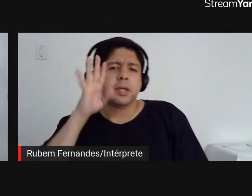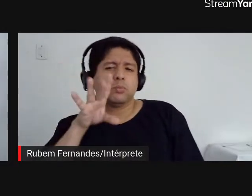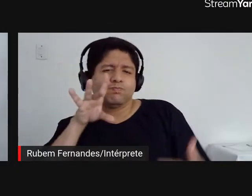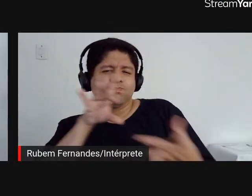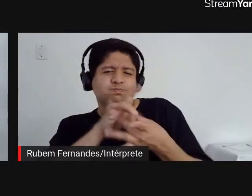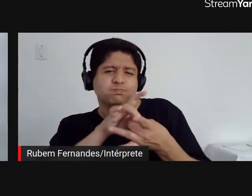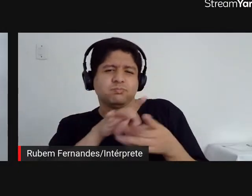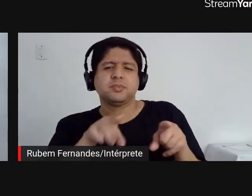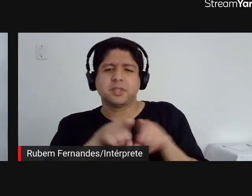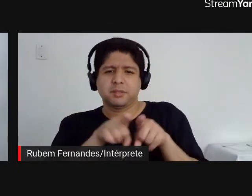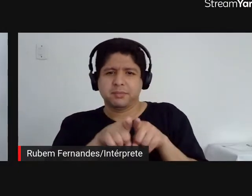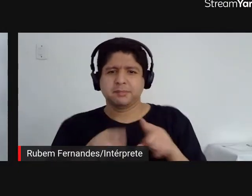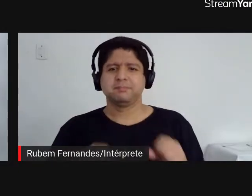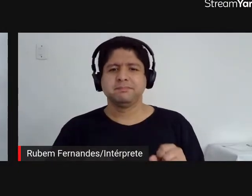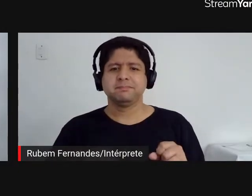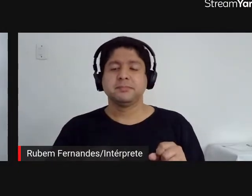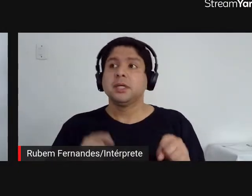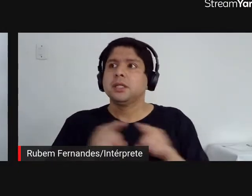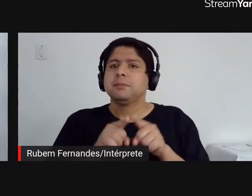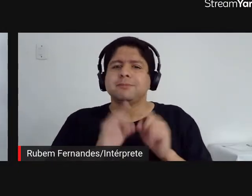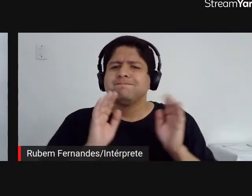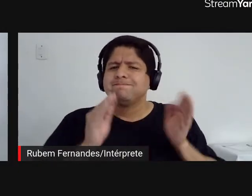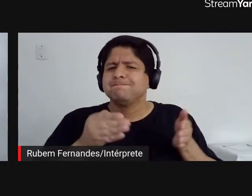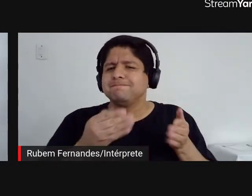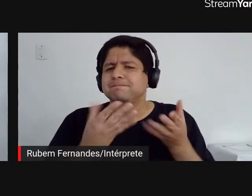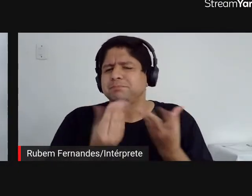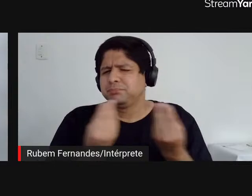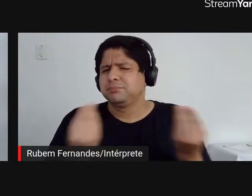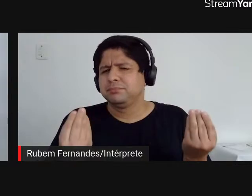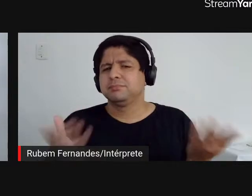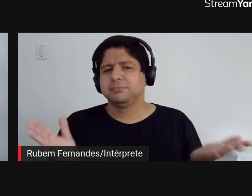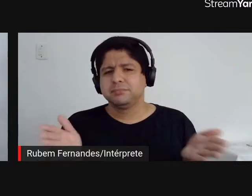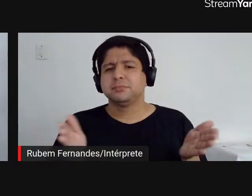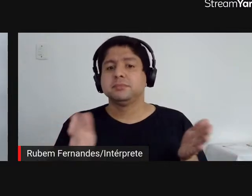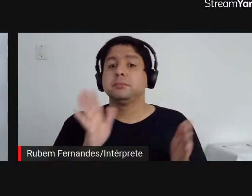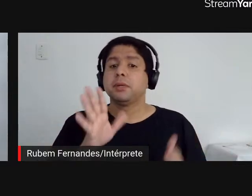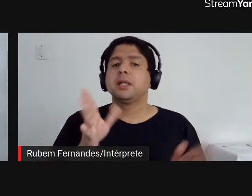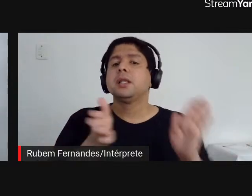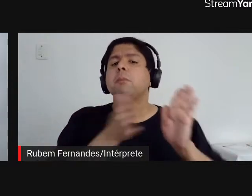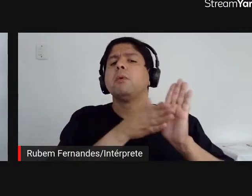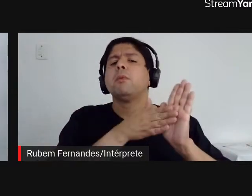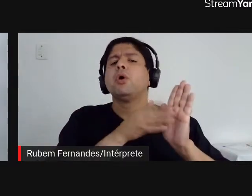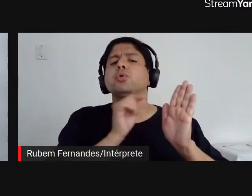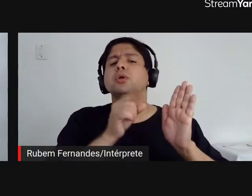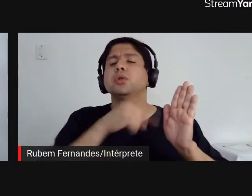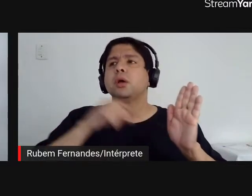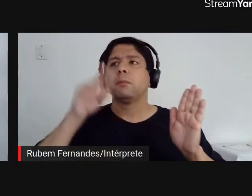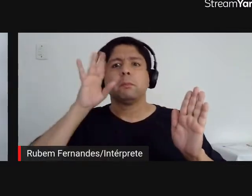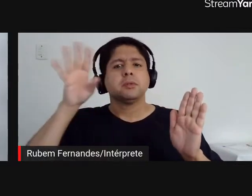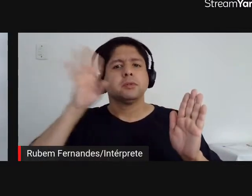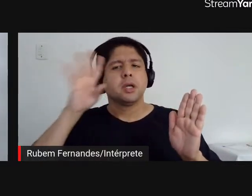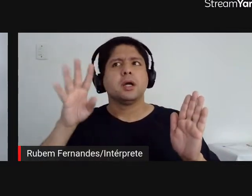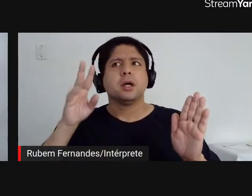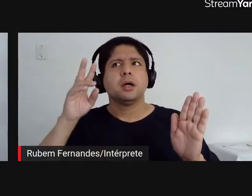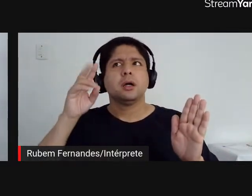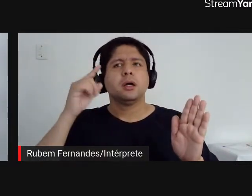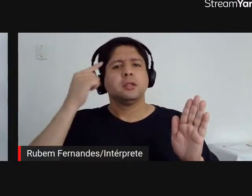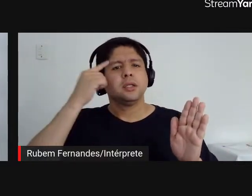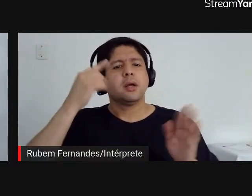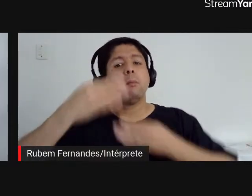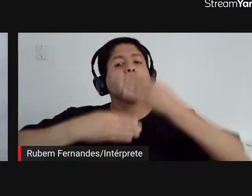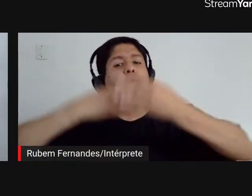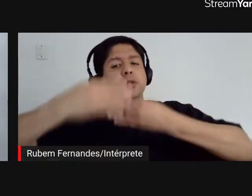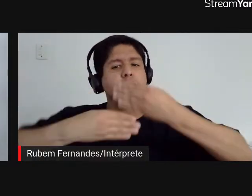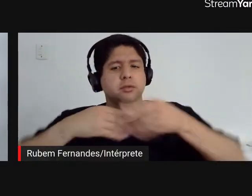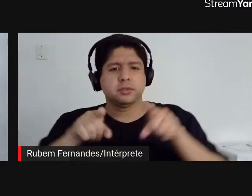Talvez até específicos demais. Mas a proposta é de refletir sobre o processo. Então, acho que a grande palavra